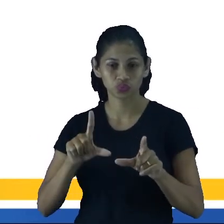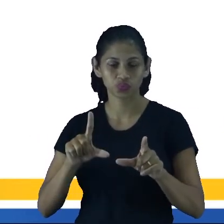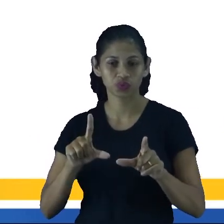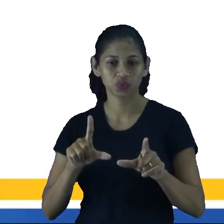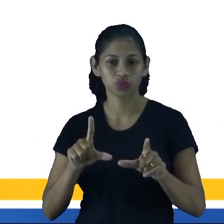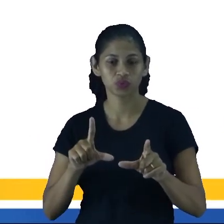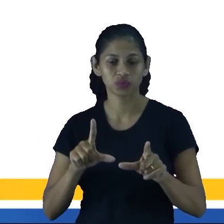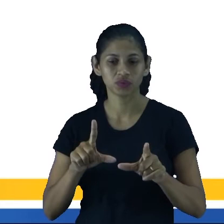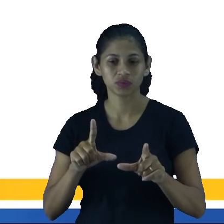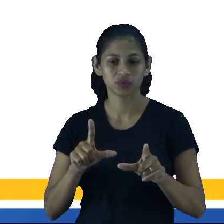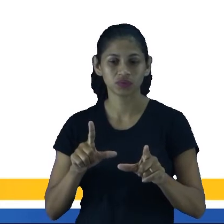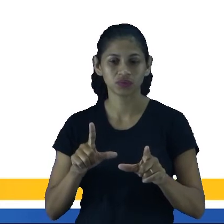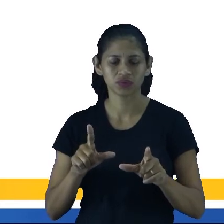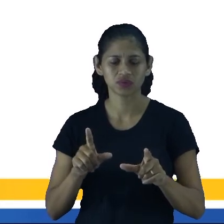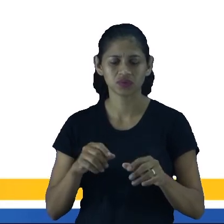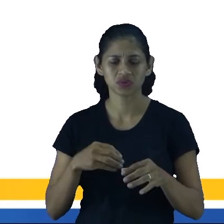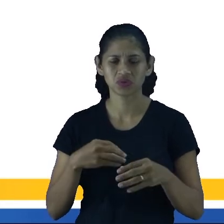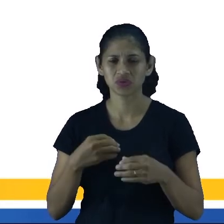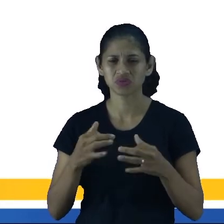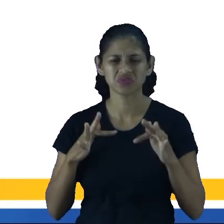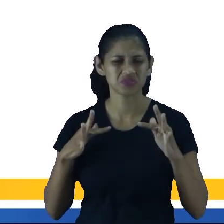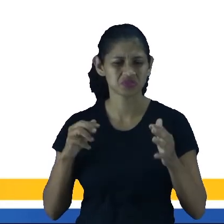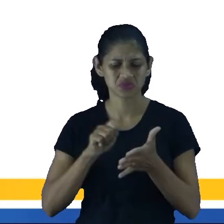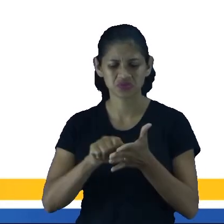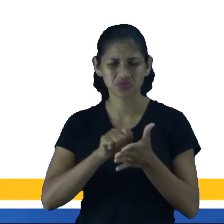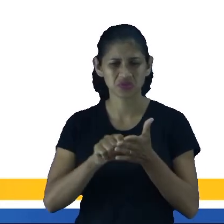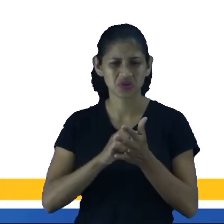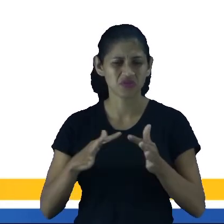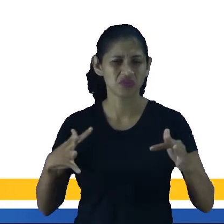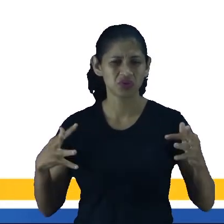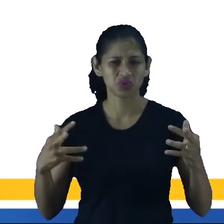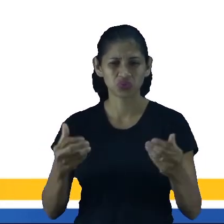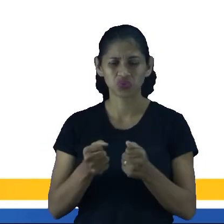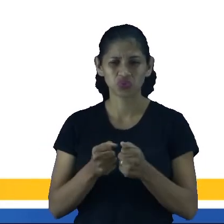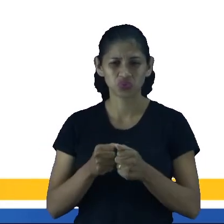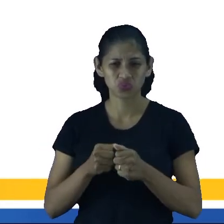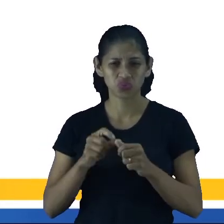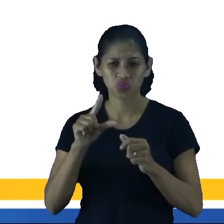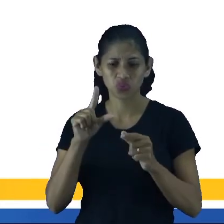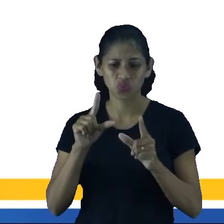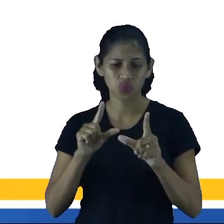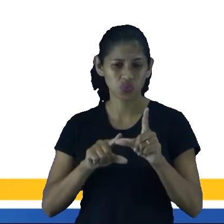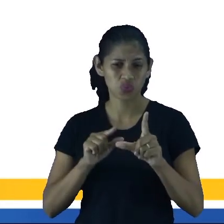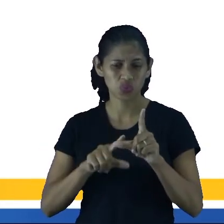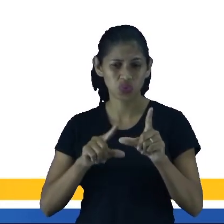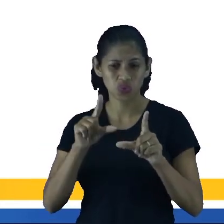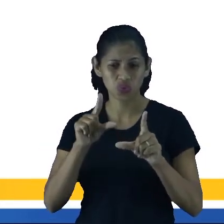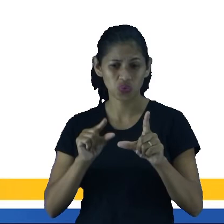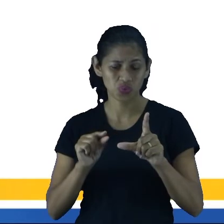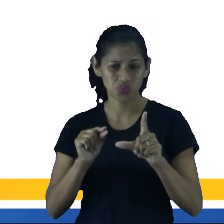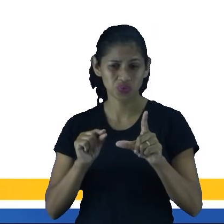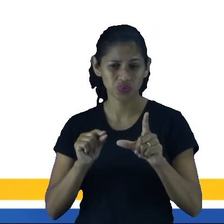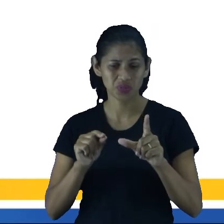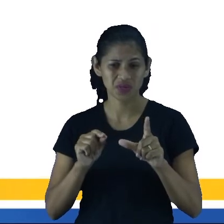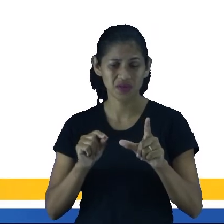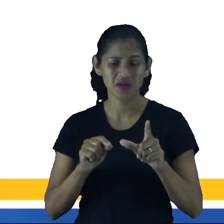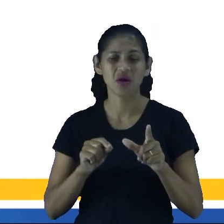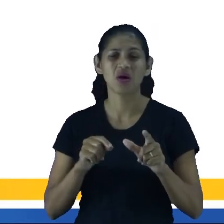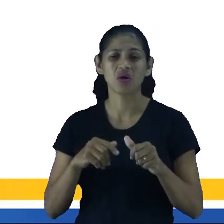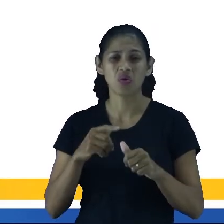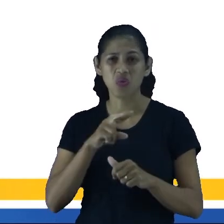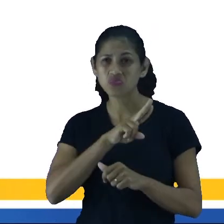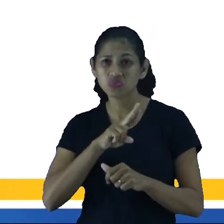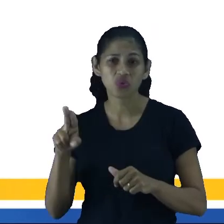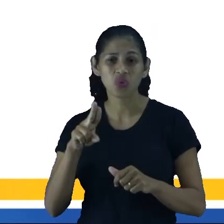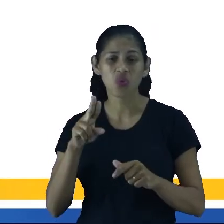maiúscula, né? Eles saem escrevendo tudo minúsculo, até o próprio nome. Até isso. Muitos alunos assinam até mesmo na hora da prova, né? Vocês